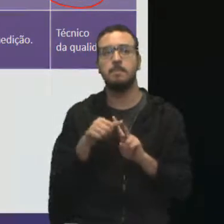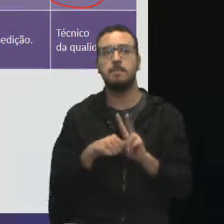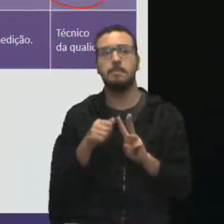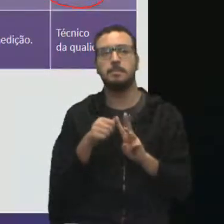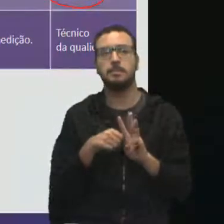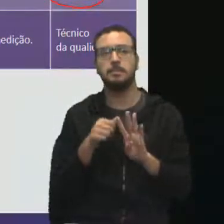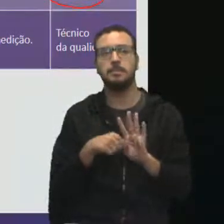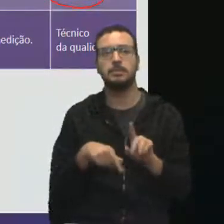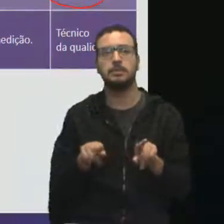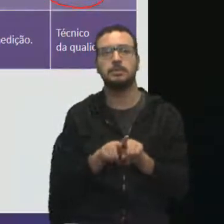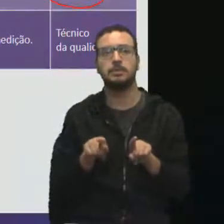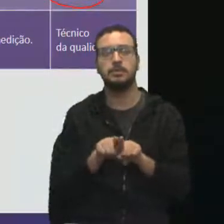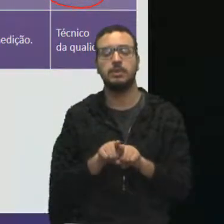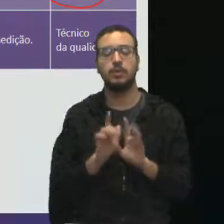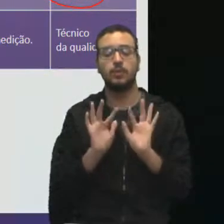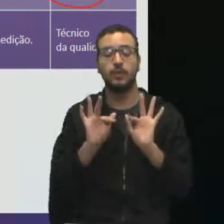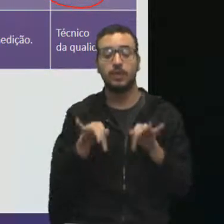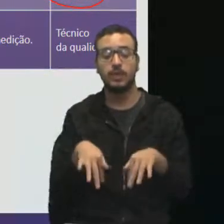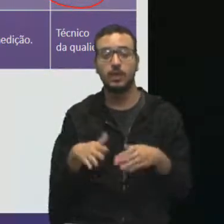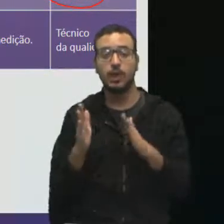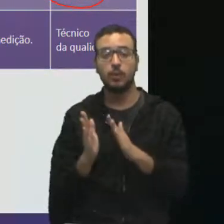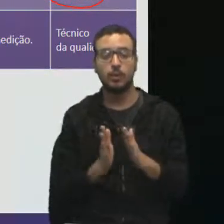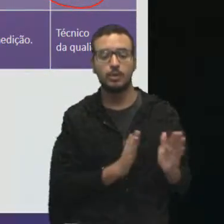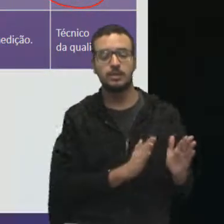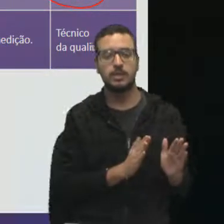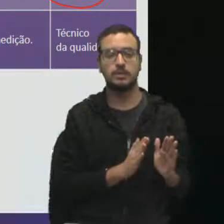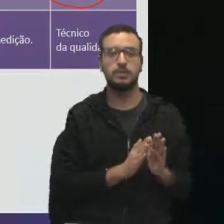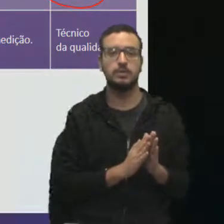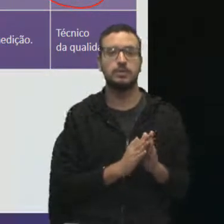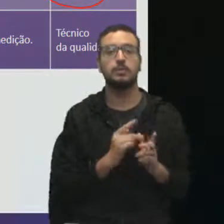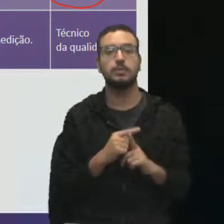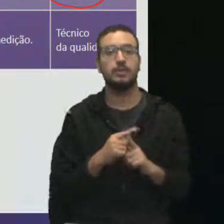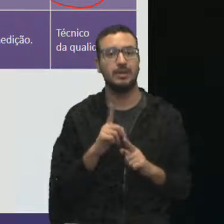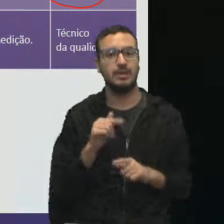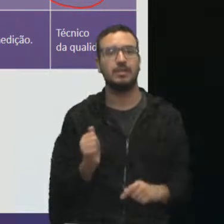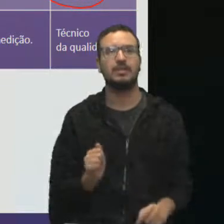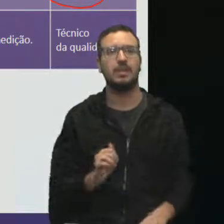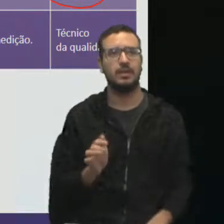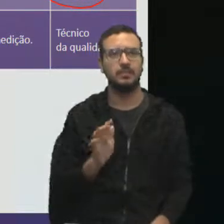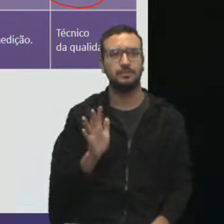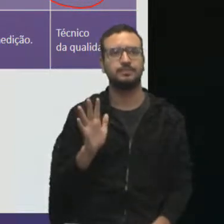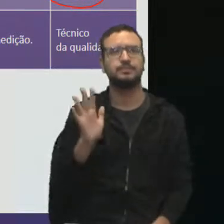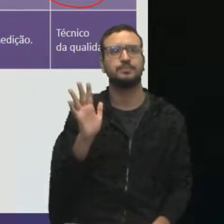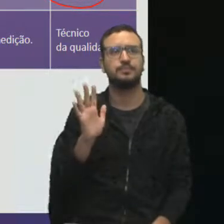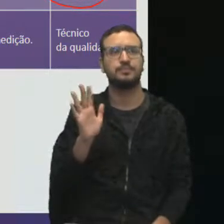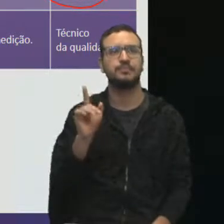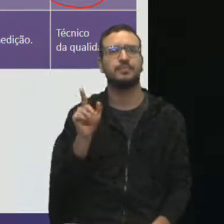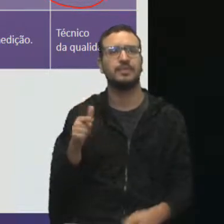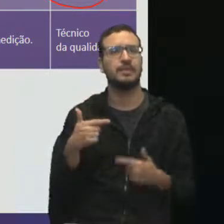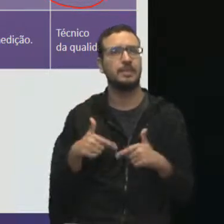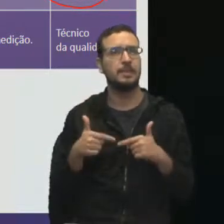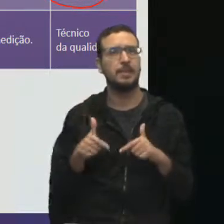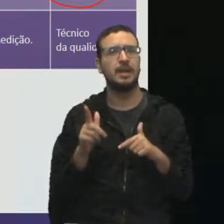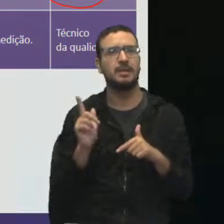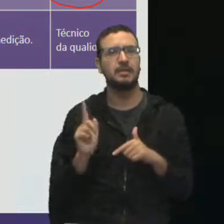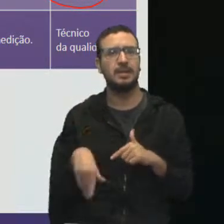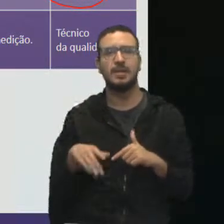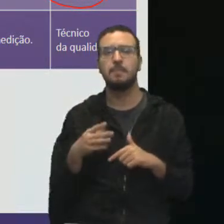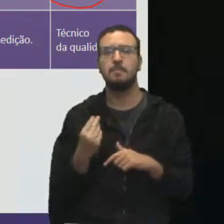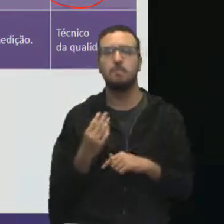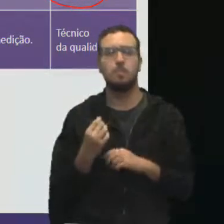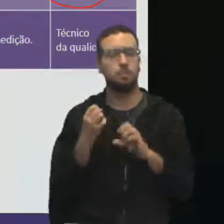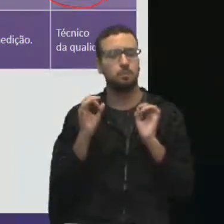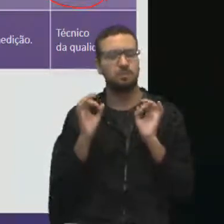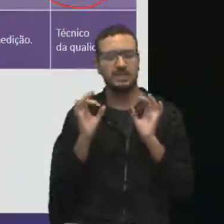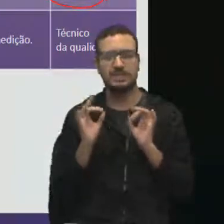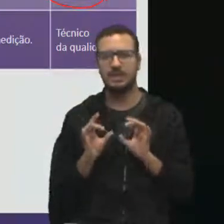a cada fim de um processo. Por que somente aí? Porque é muito caro. Esse trabalho é altamente especializado